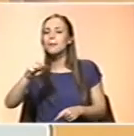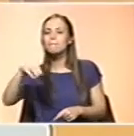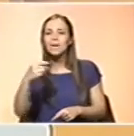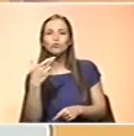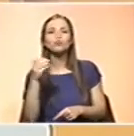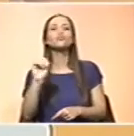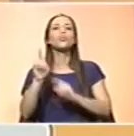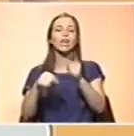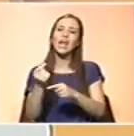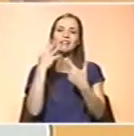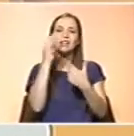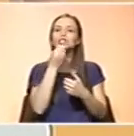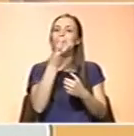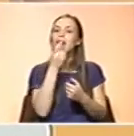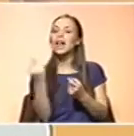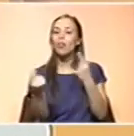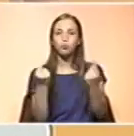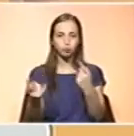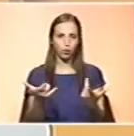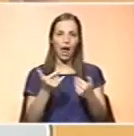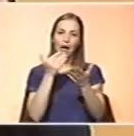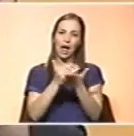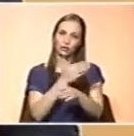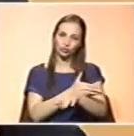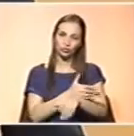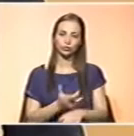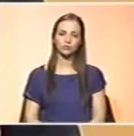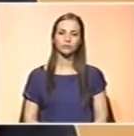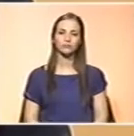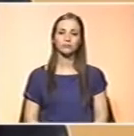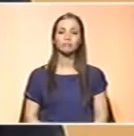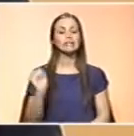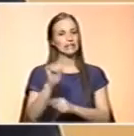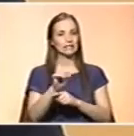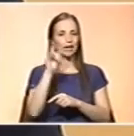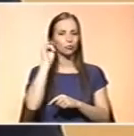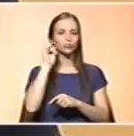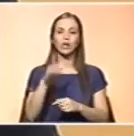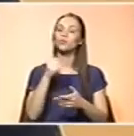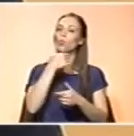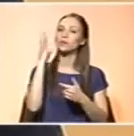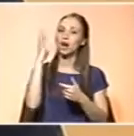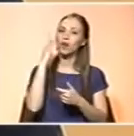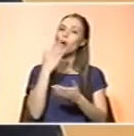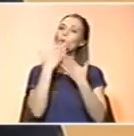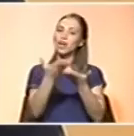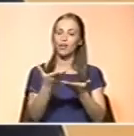definir estes conceitos antes de avançarmos. Sim, portanto, se calhar. Boa tarde, obrigada pelo convite. De nada.